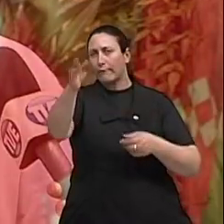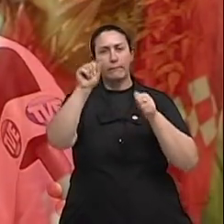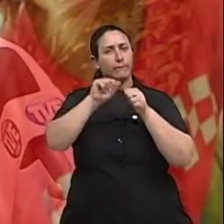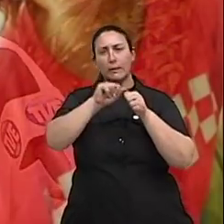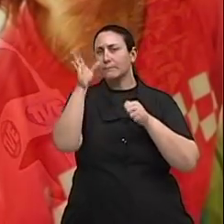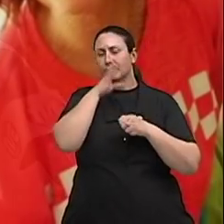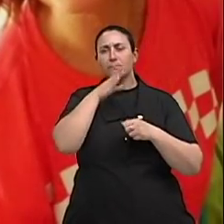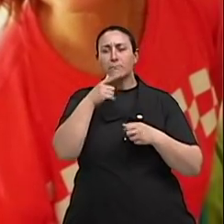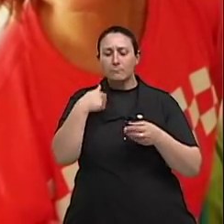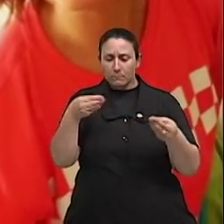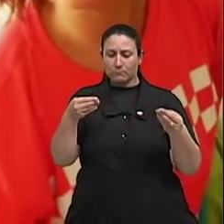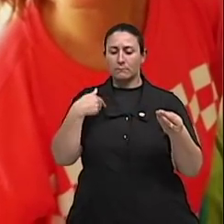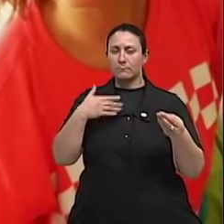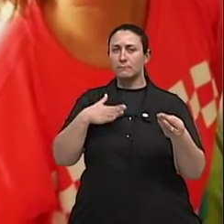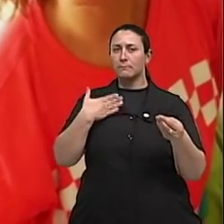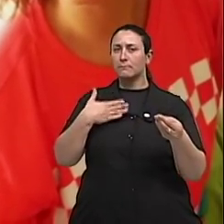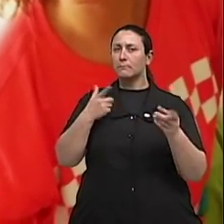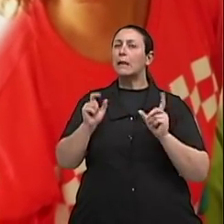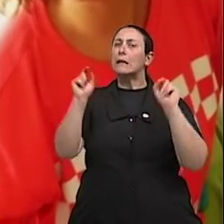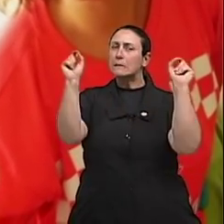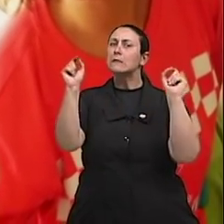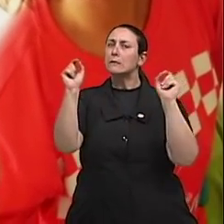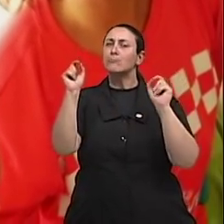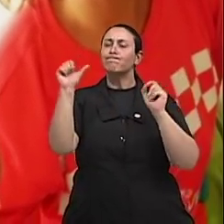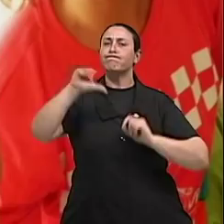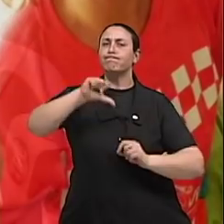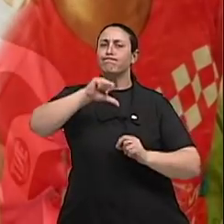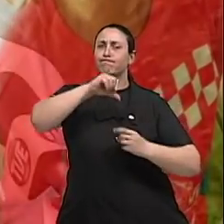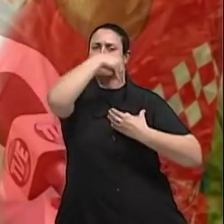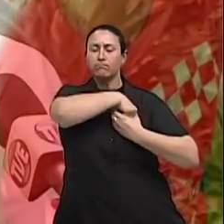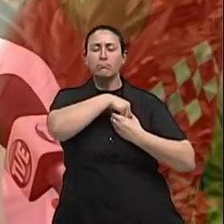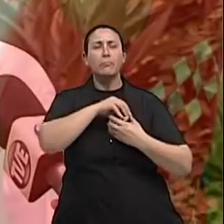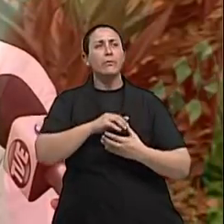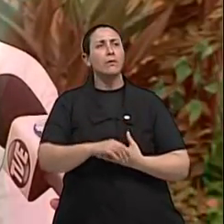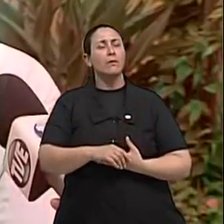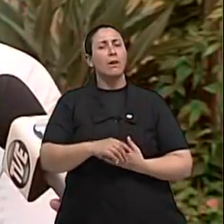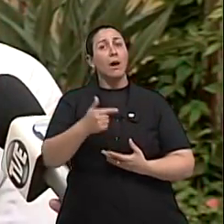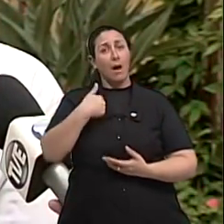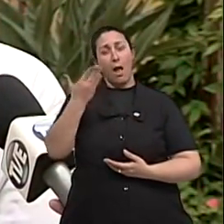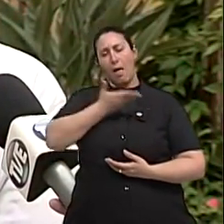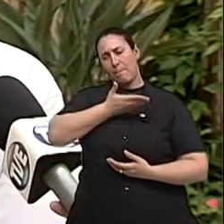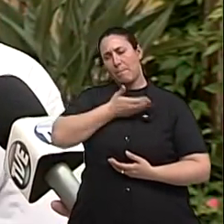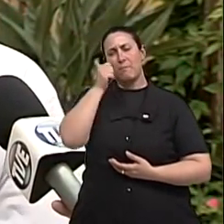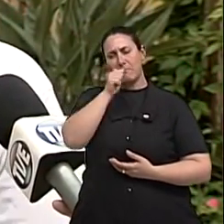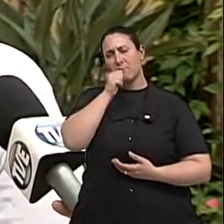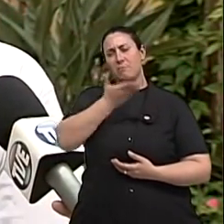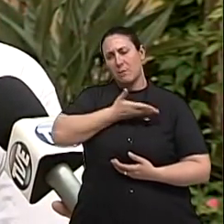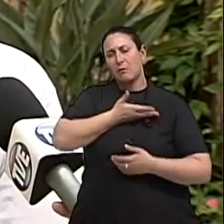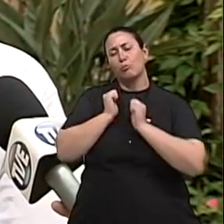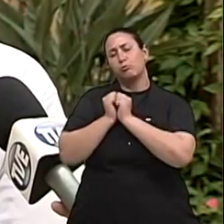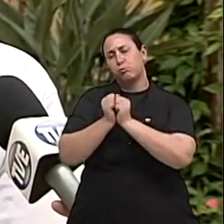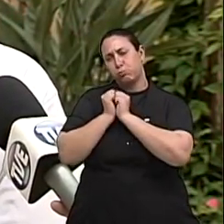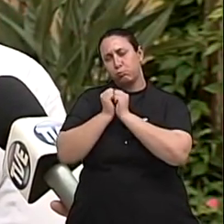recebi o diagnóstico de câncer maligno. A primeira pessoa que soube era uma amiga, uma amiga-irmã, muito querida minha, que estava comigo